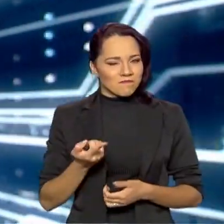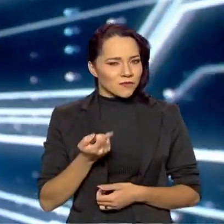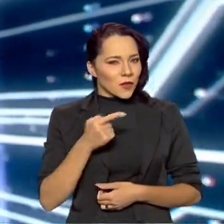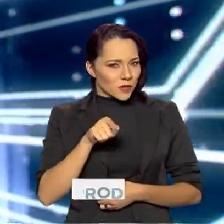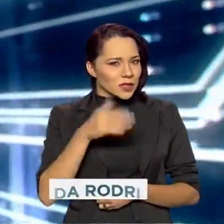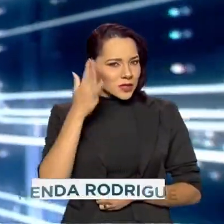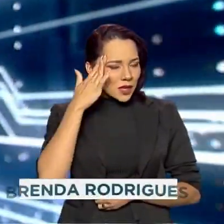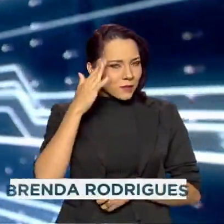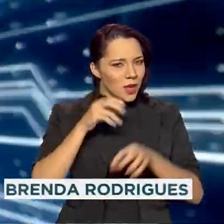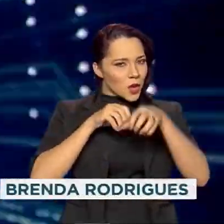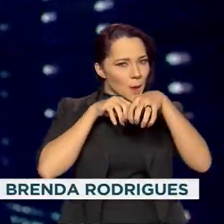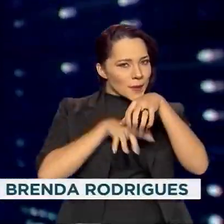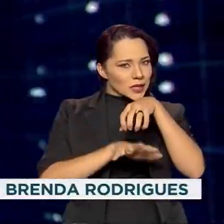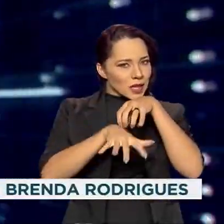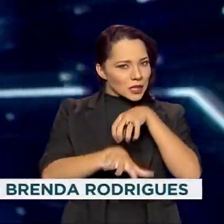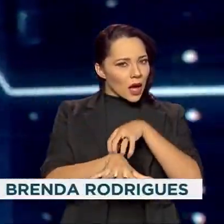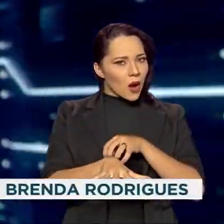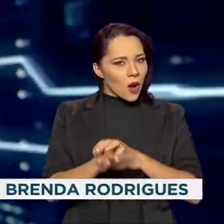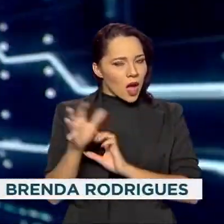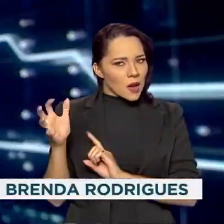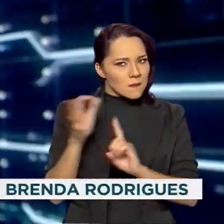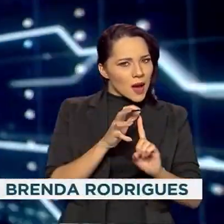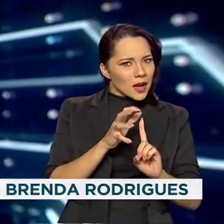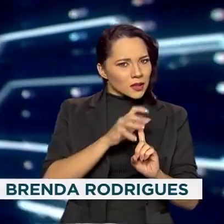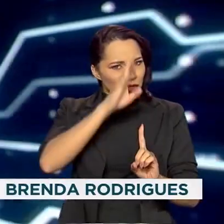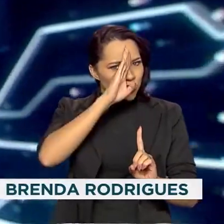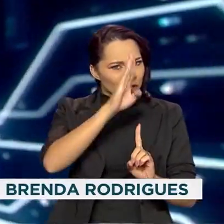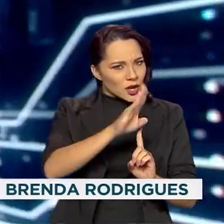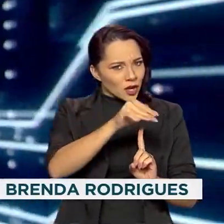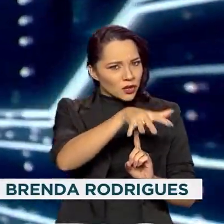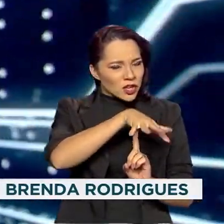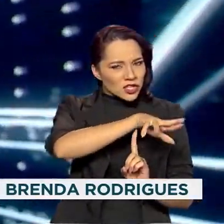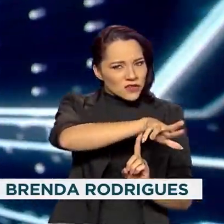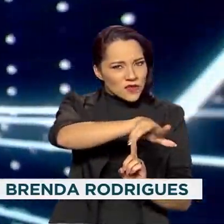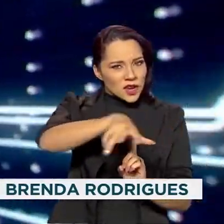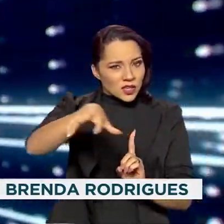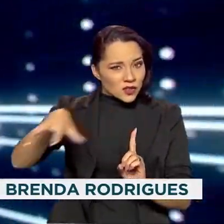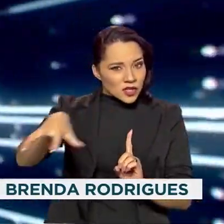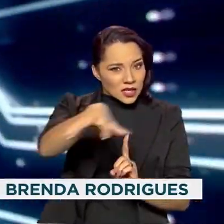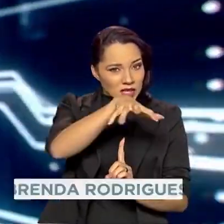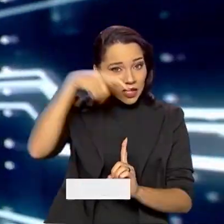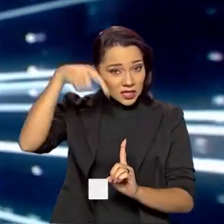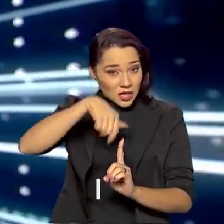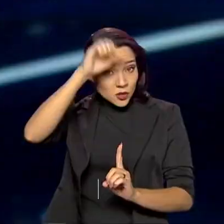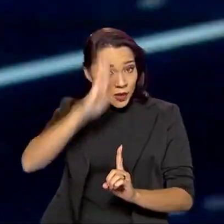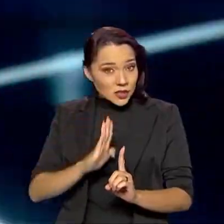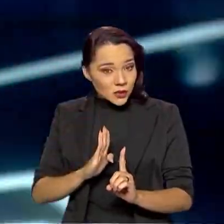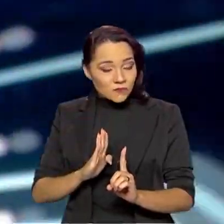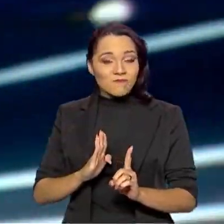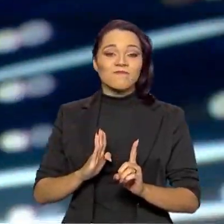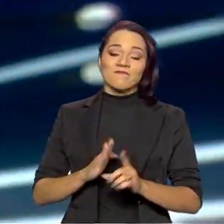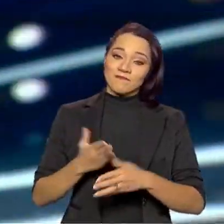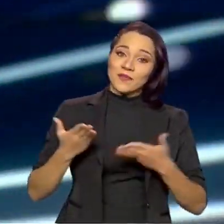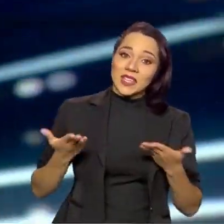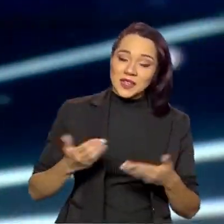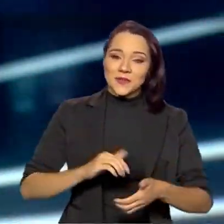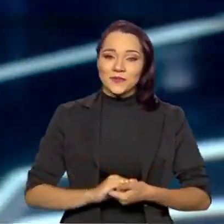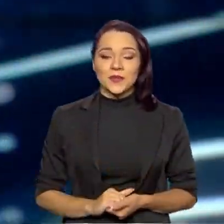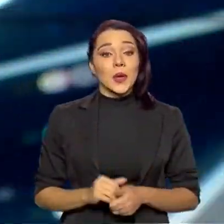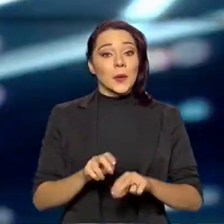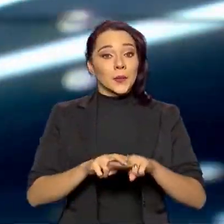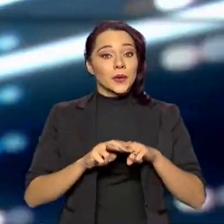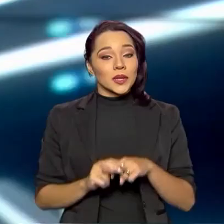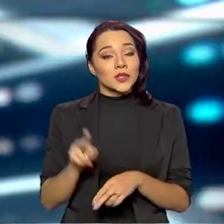você sabia que o Pantanal impacta diretamente diversas outras áreas aqui do país? Pois é, por isso,